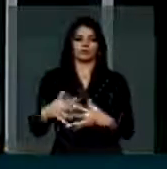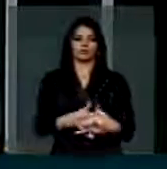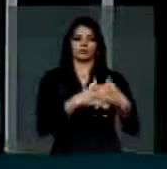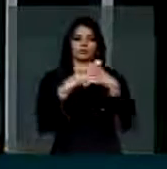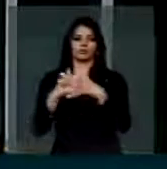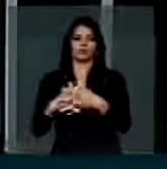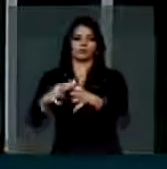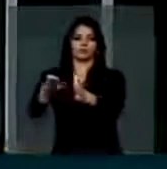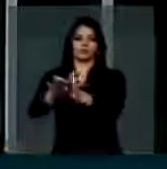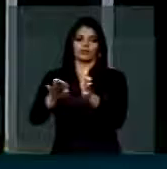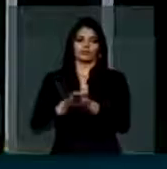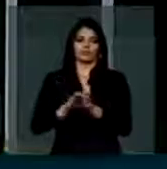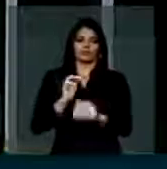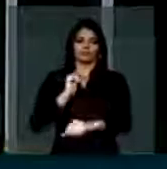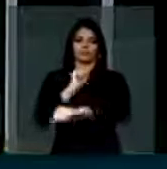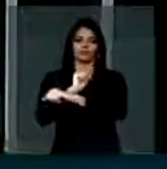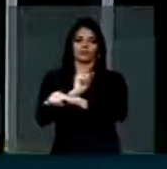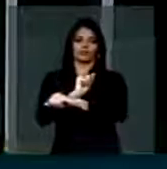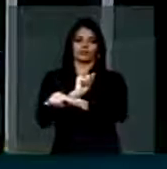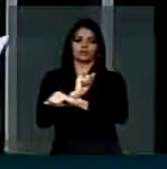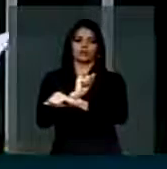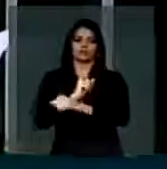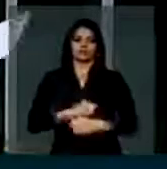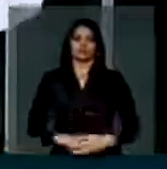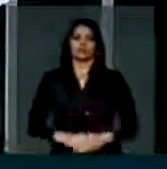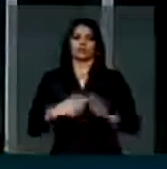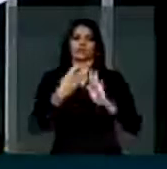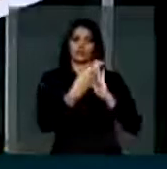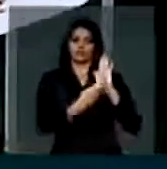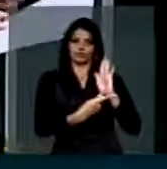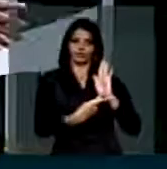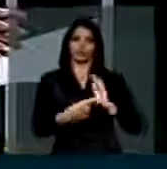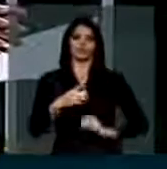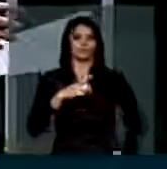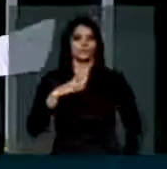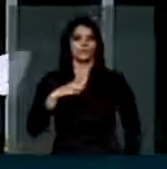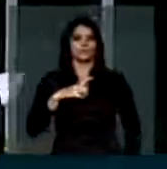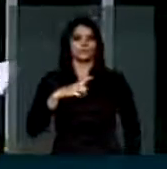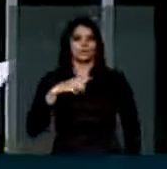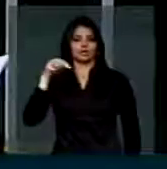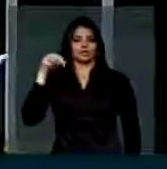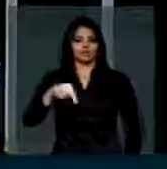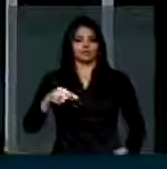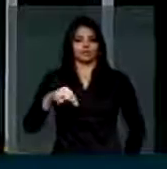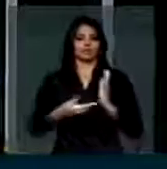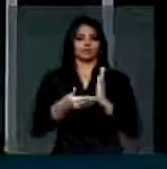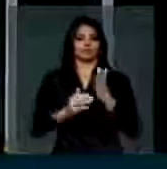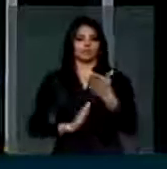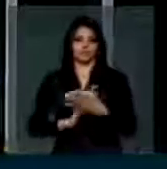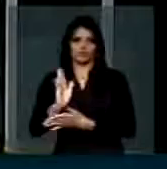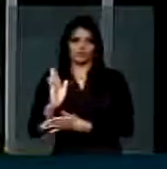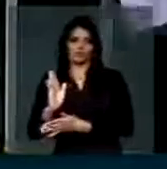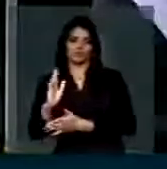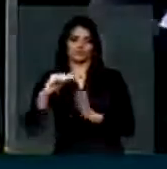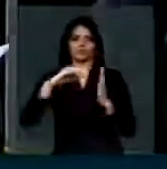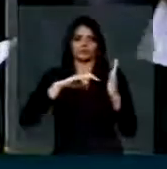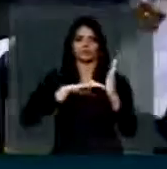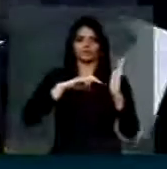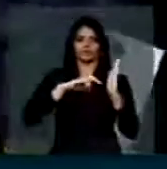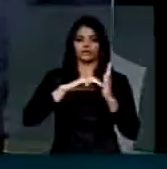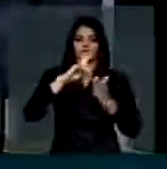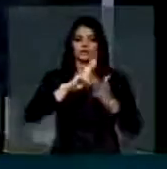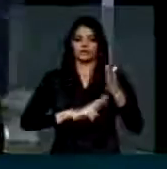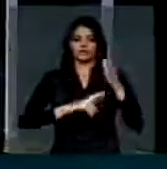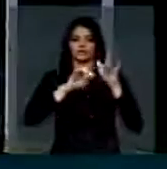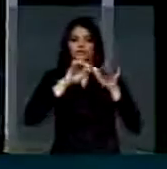hora que a lei exige. Fizemos o projeto, esta casa aprovou, foi para o Senado o